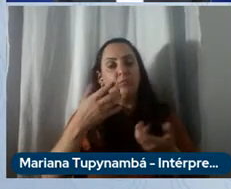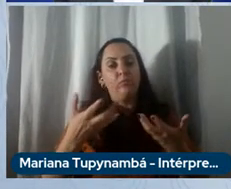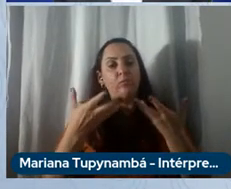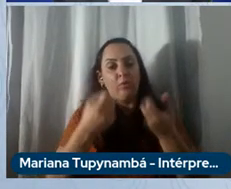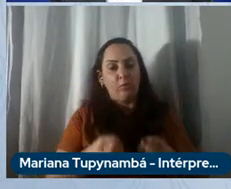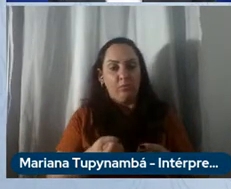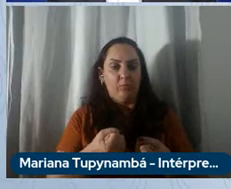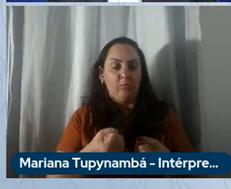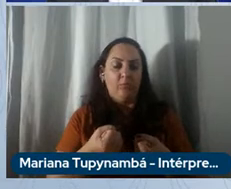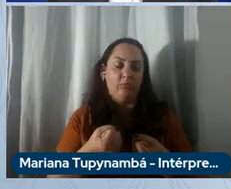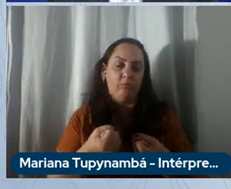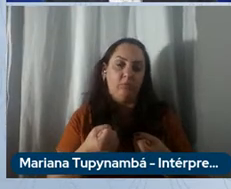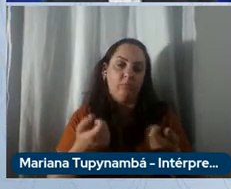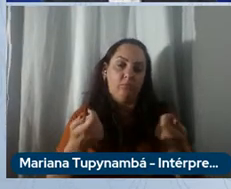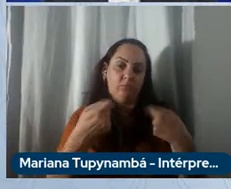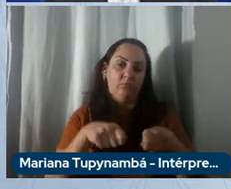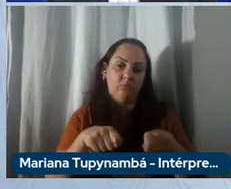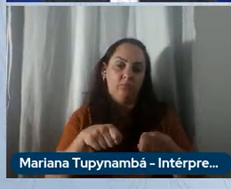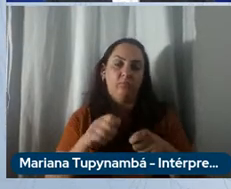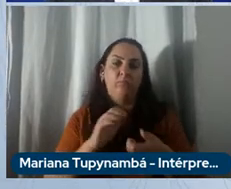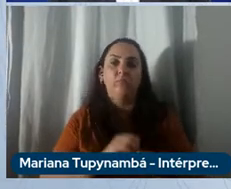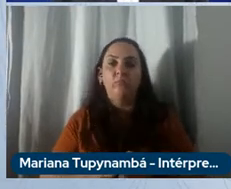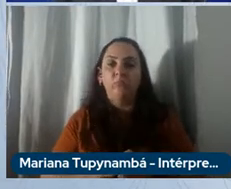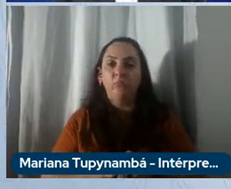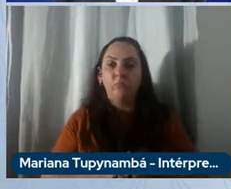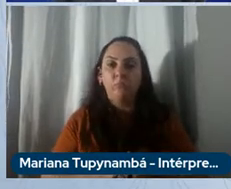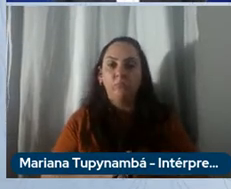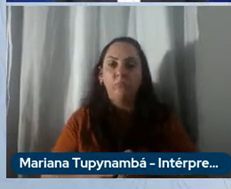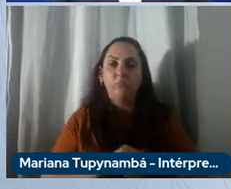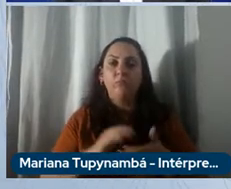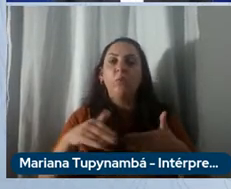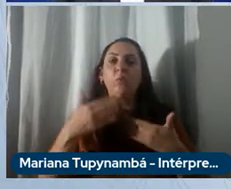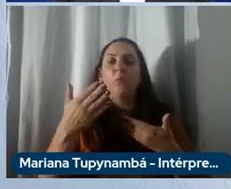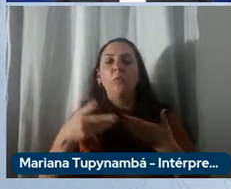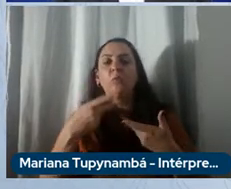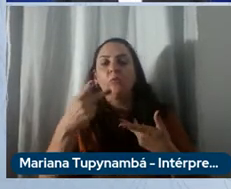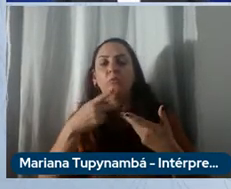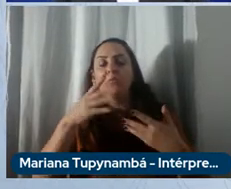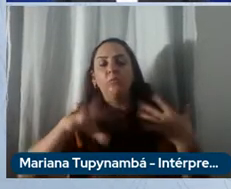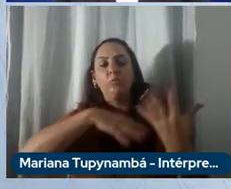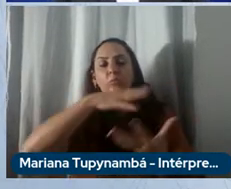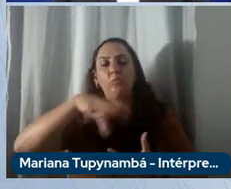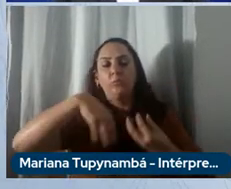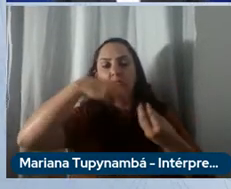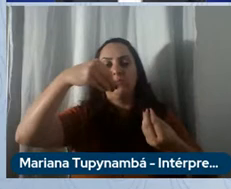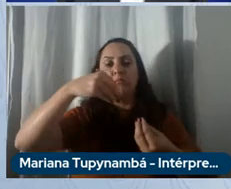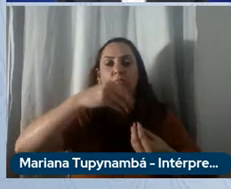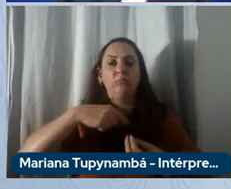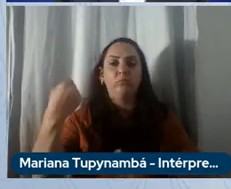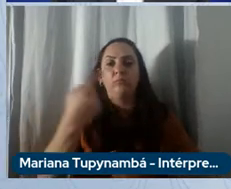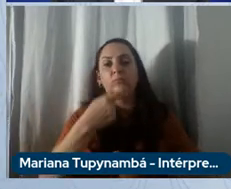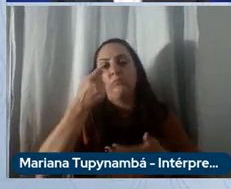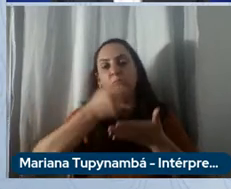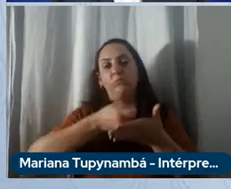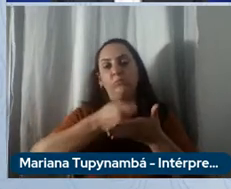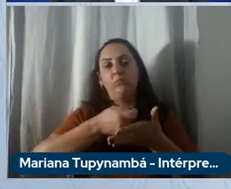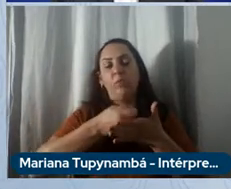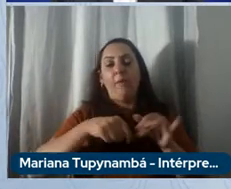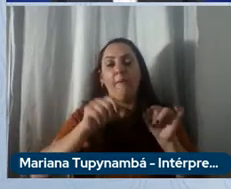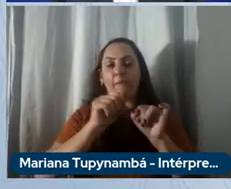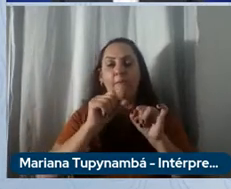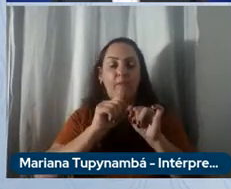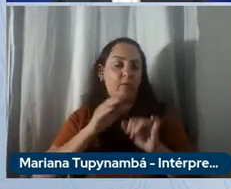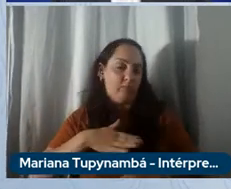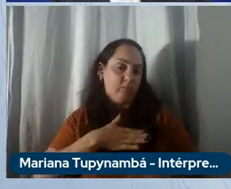economia circular então quando falamos de sustentabilidade nós claramente somos obrigados e fazemos isso com muito